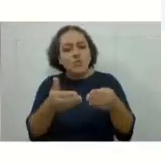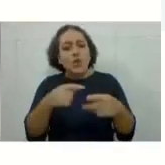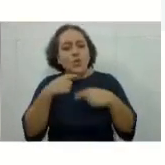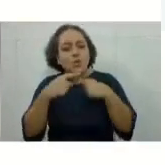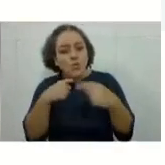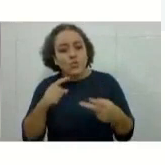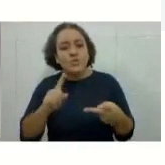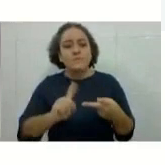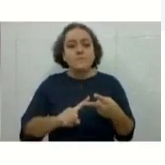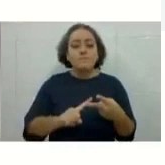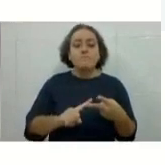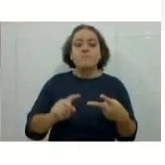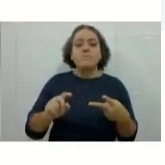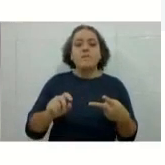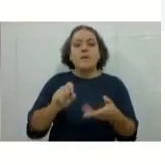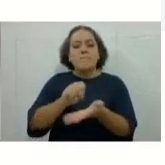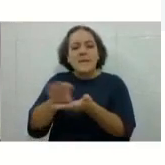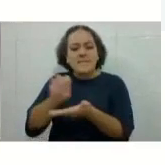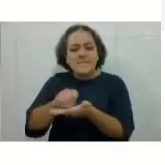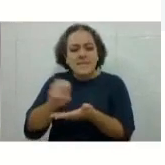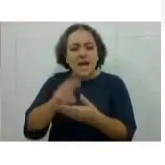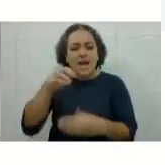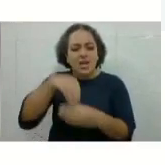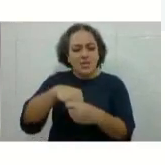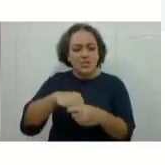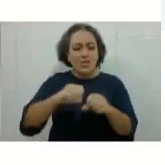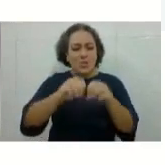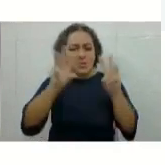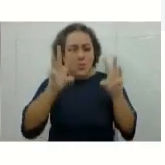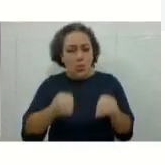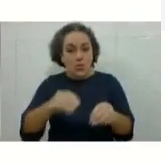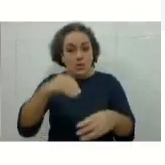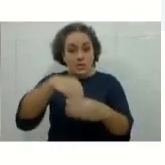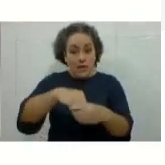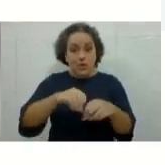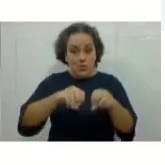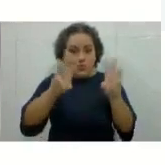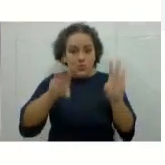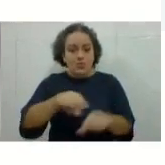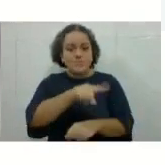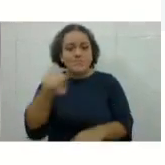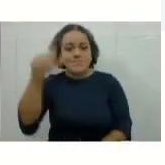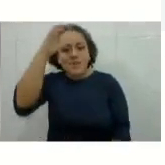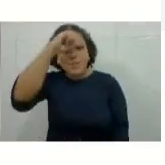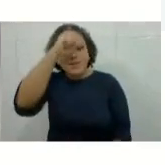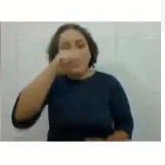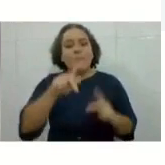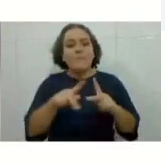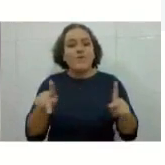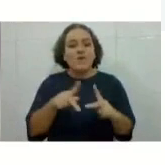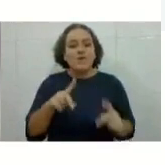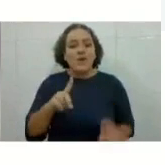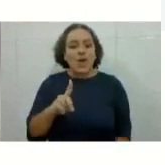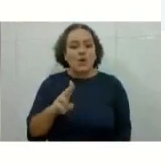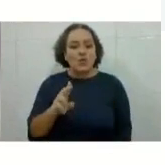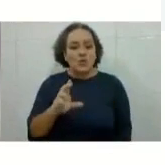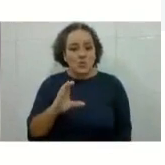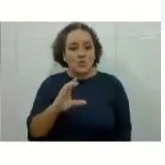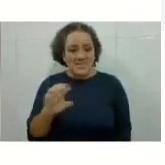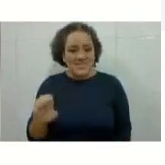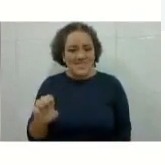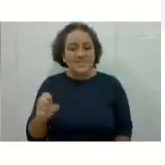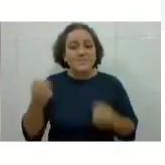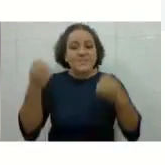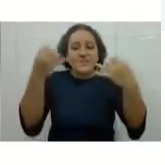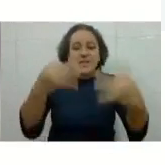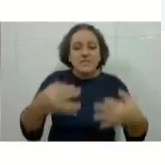mensagens no Moodle, tá? Lá no Moodle vocês vão aprender, a professora Dulce vai falar muito com vocês sobre isso. Lá tem várias